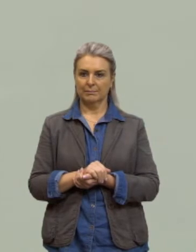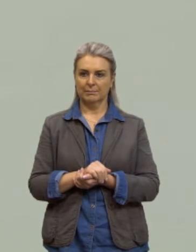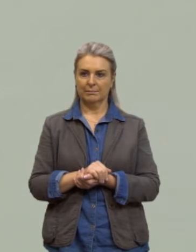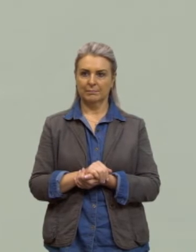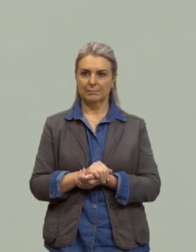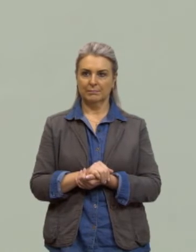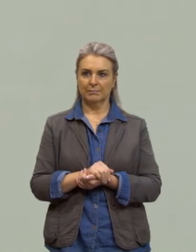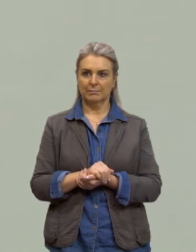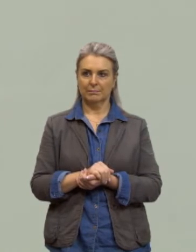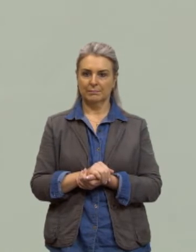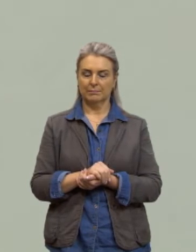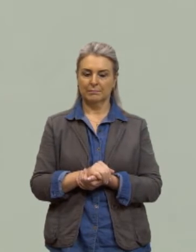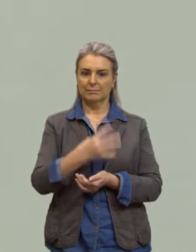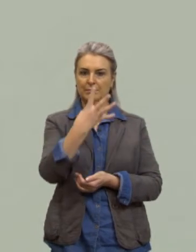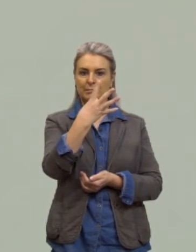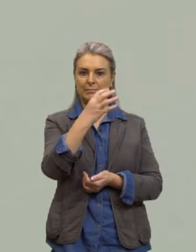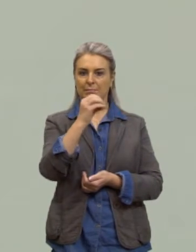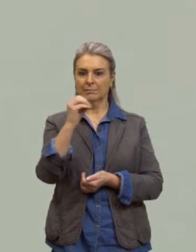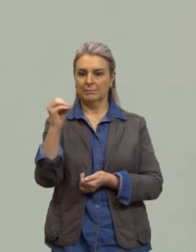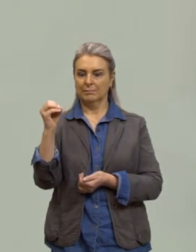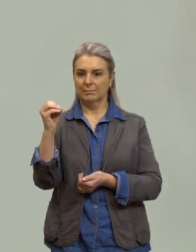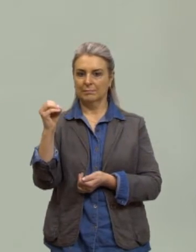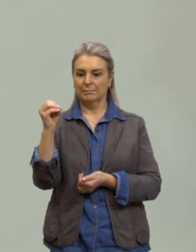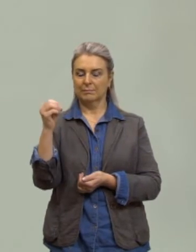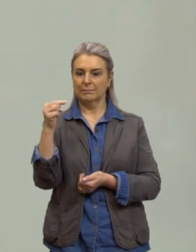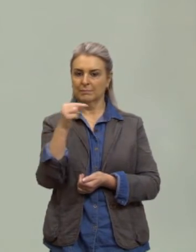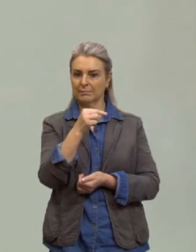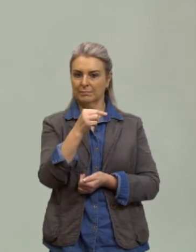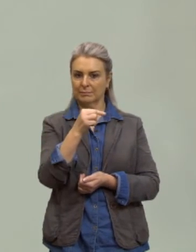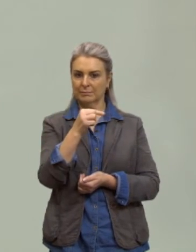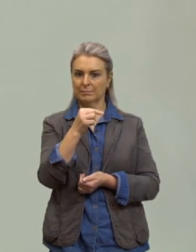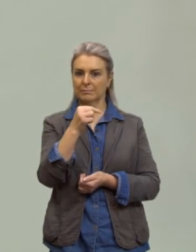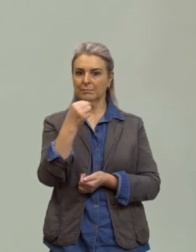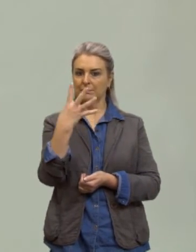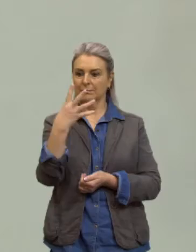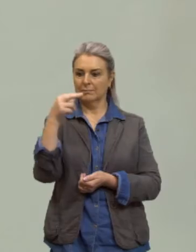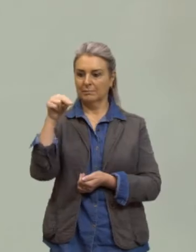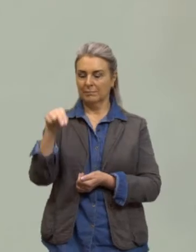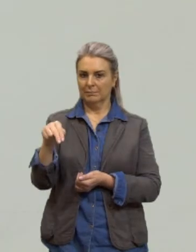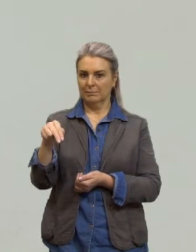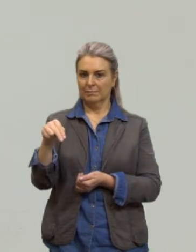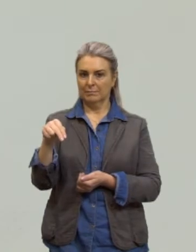e aí quatrocentos menos quatro n trezentos